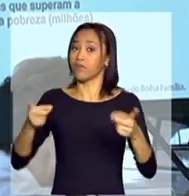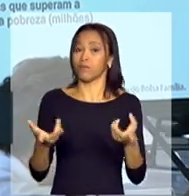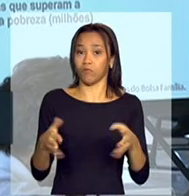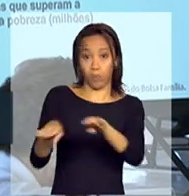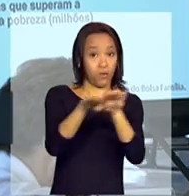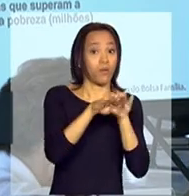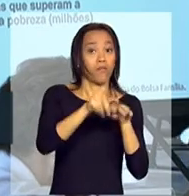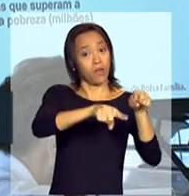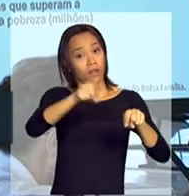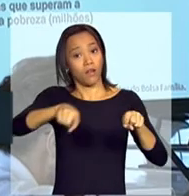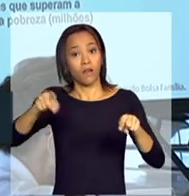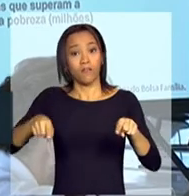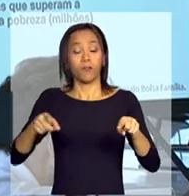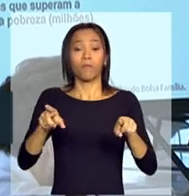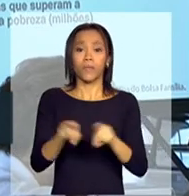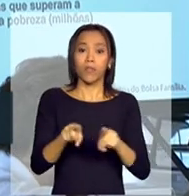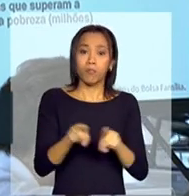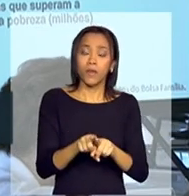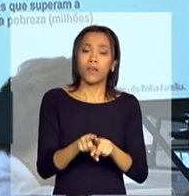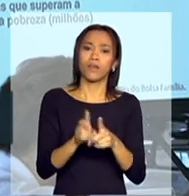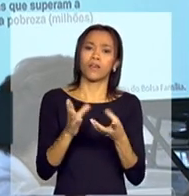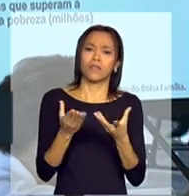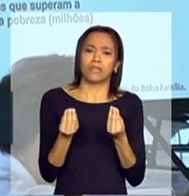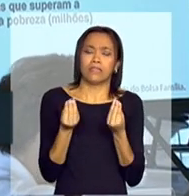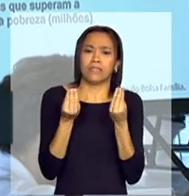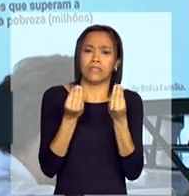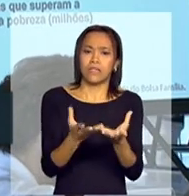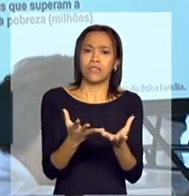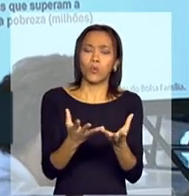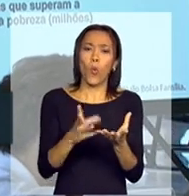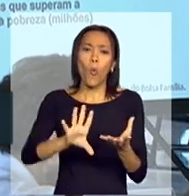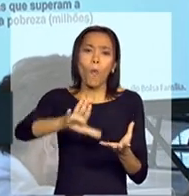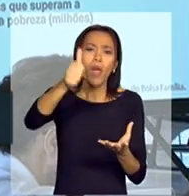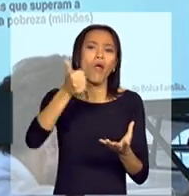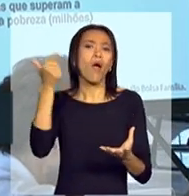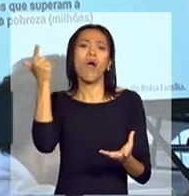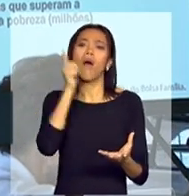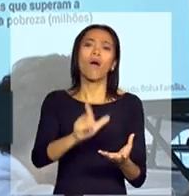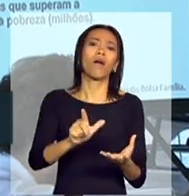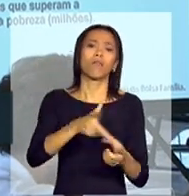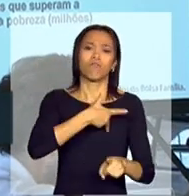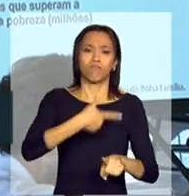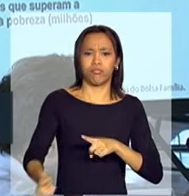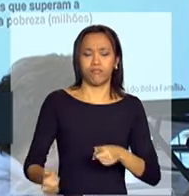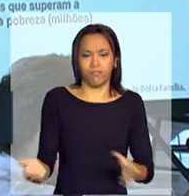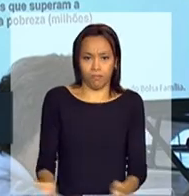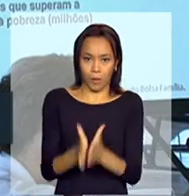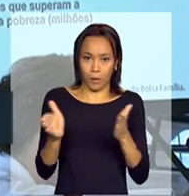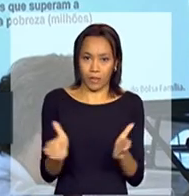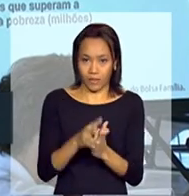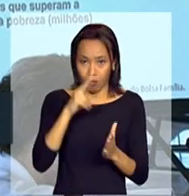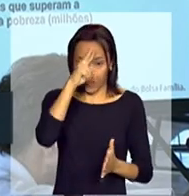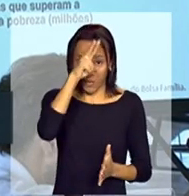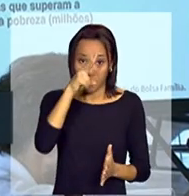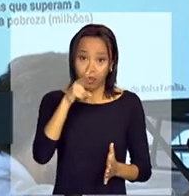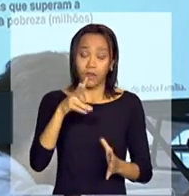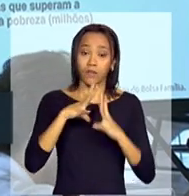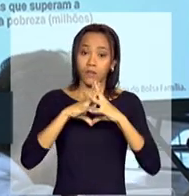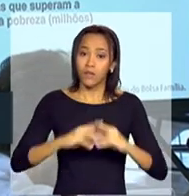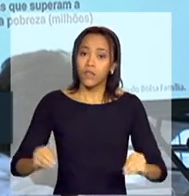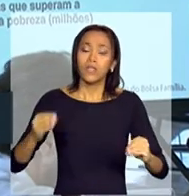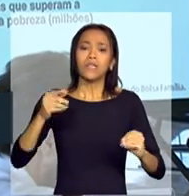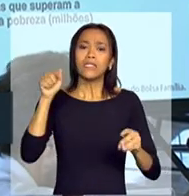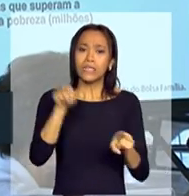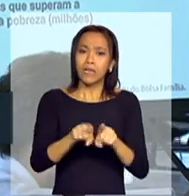fazendária, ao menor custo fiscal, nós tivemos o melhor resultado de superação da extrema pobreza, com esse resultado